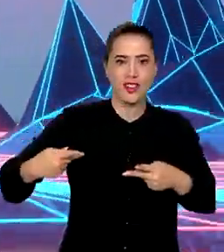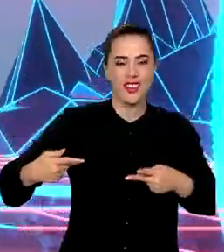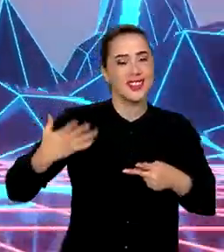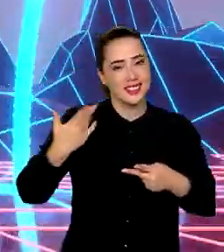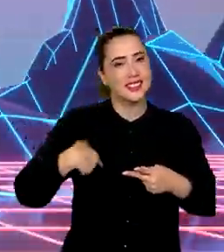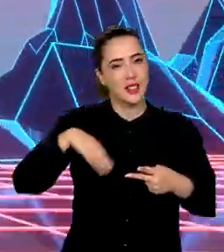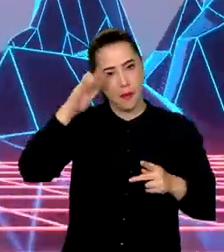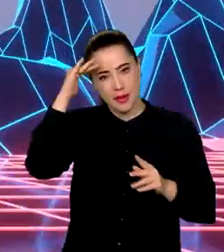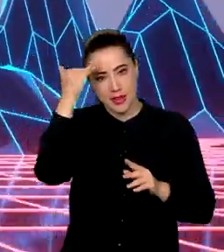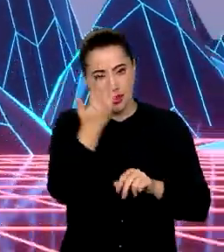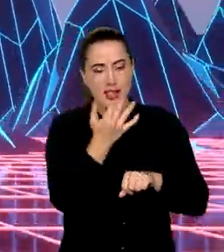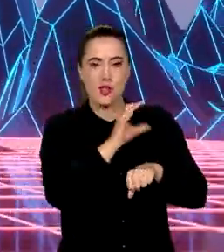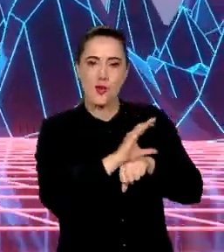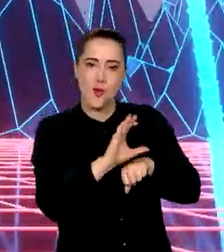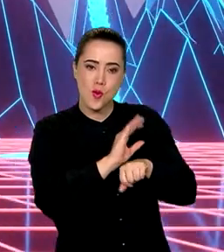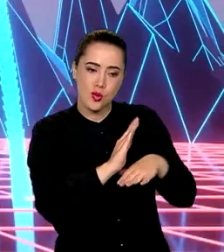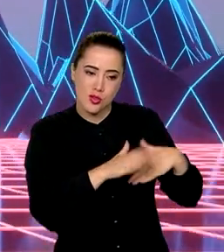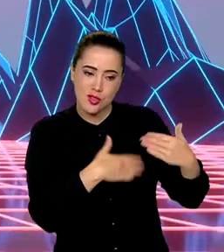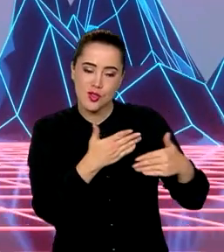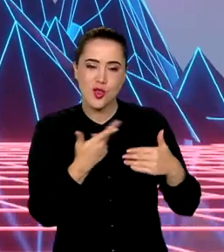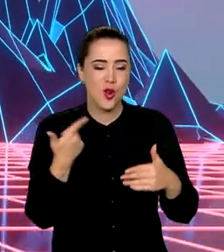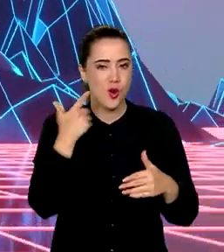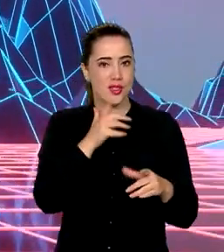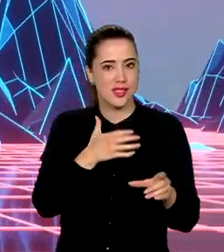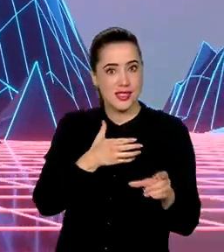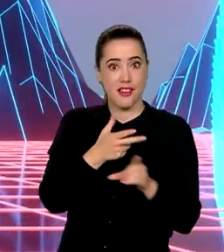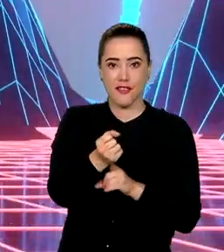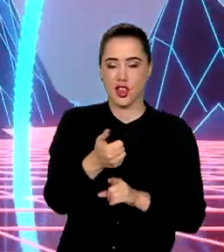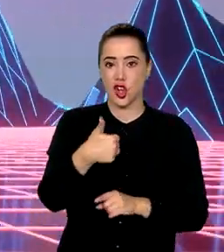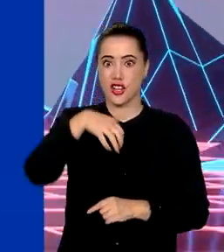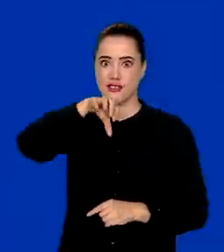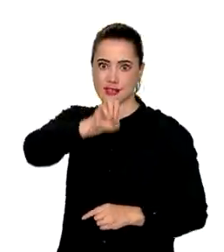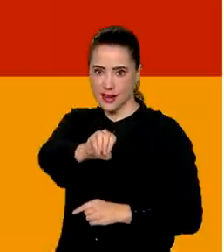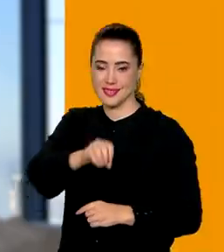tarefas, passe de nível e seja um jogador nata 10.